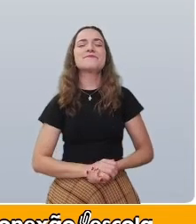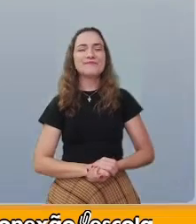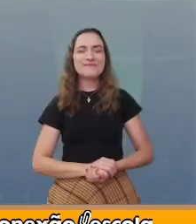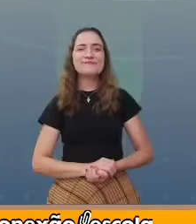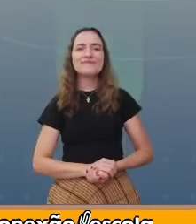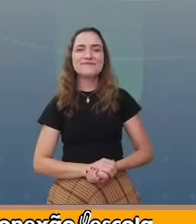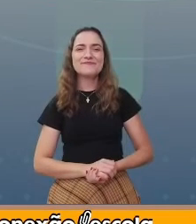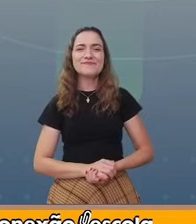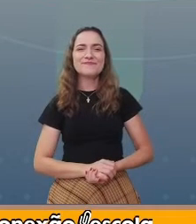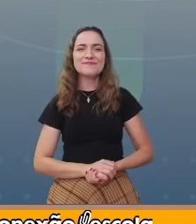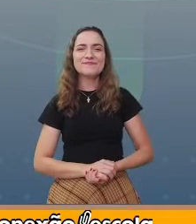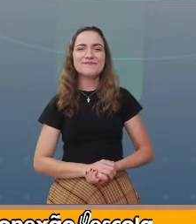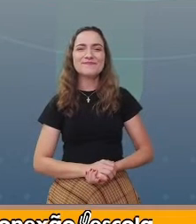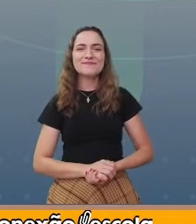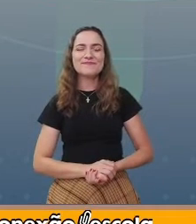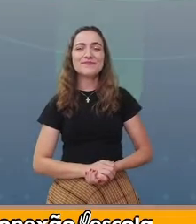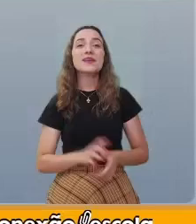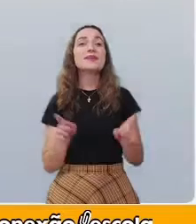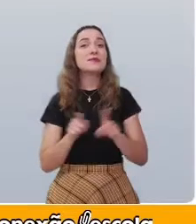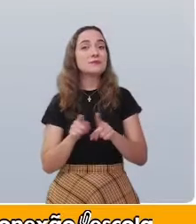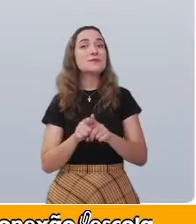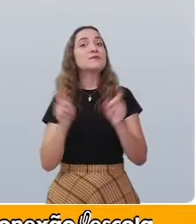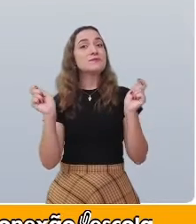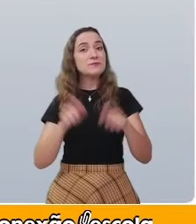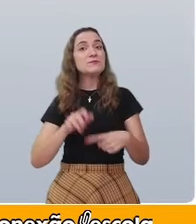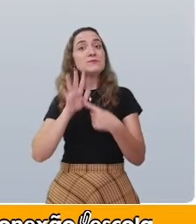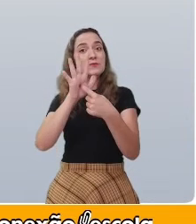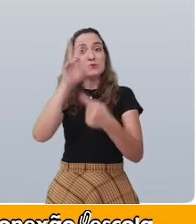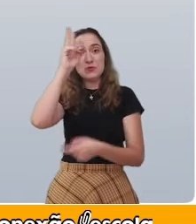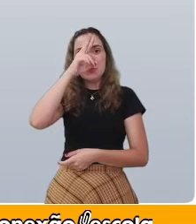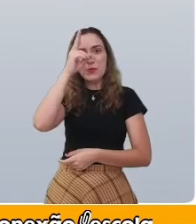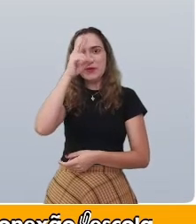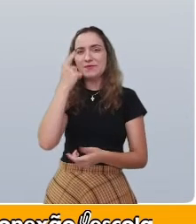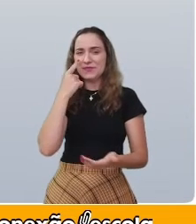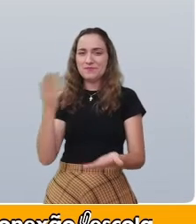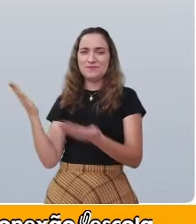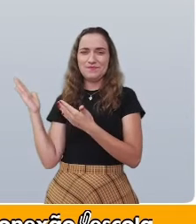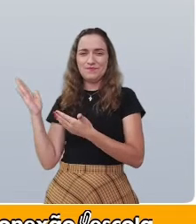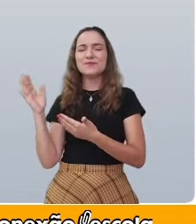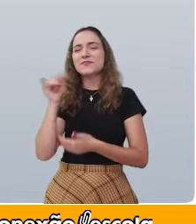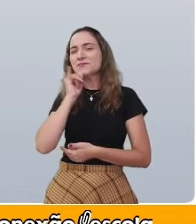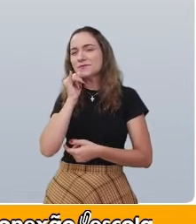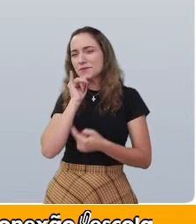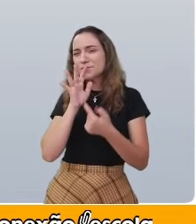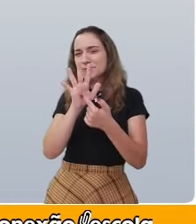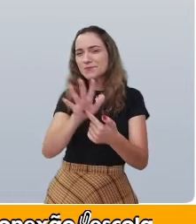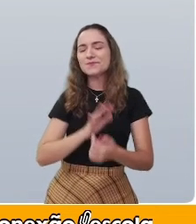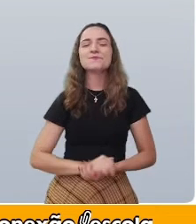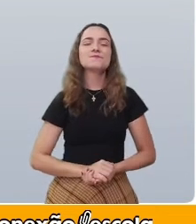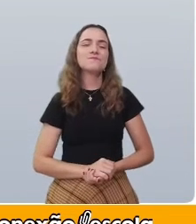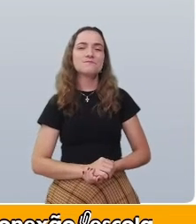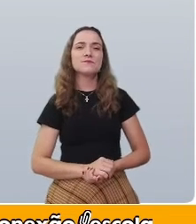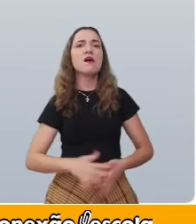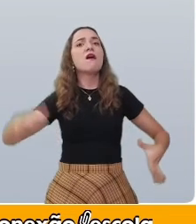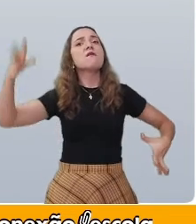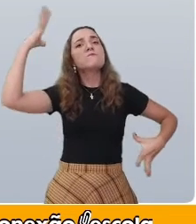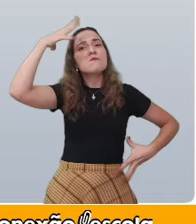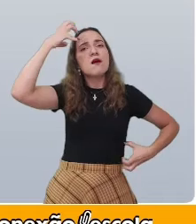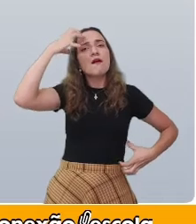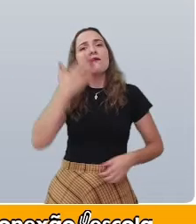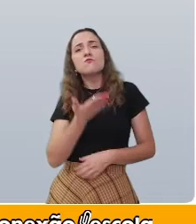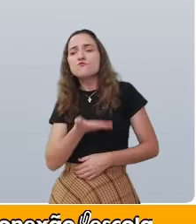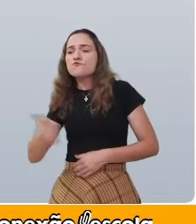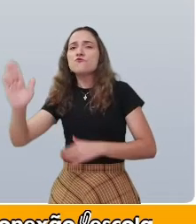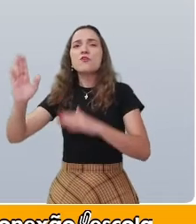Pode também apresentar uma história. Vamos ver este exemplo. O macaco foi à